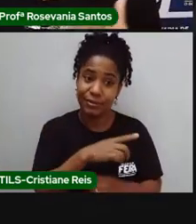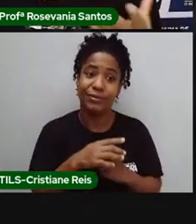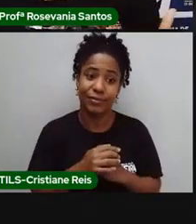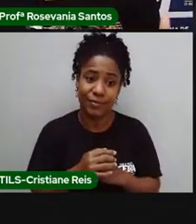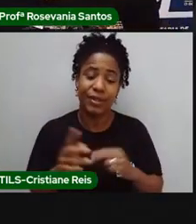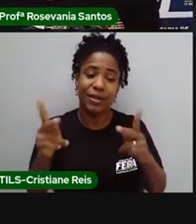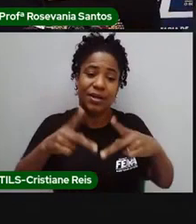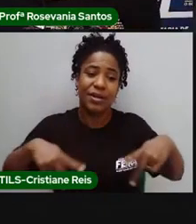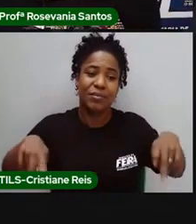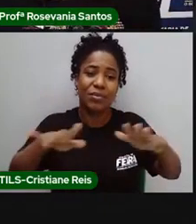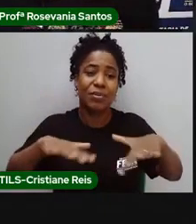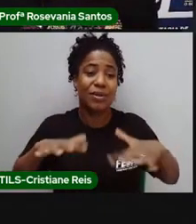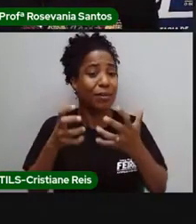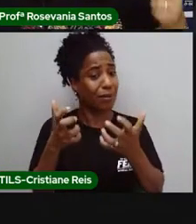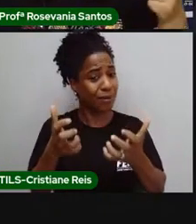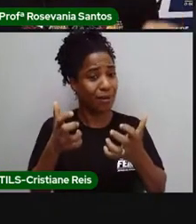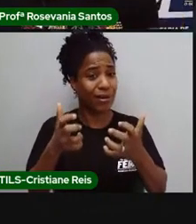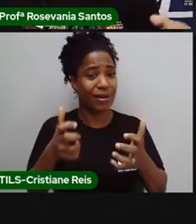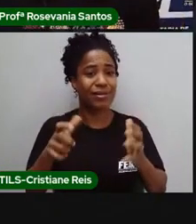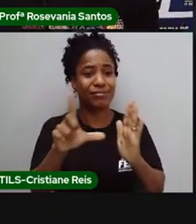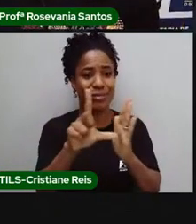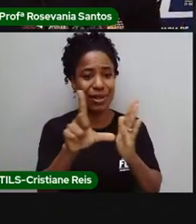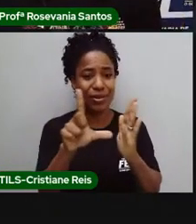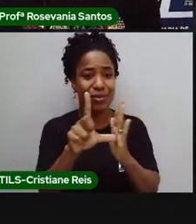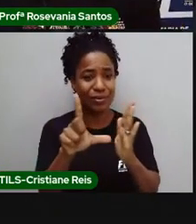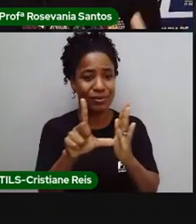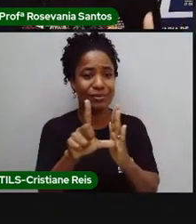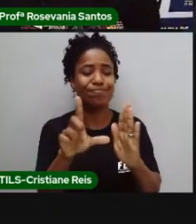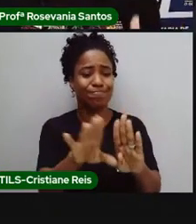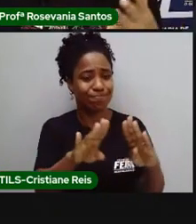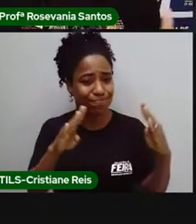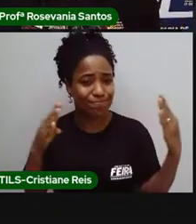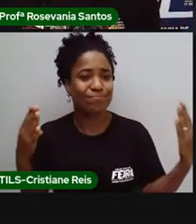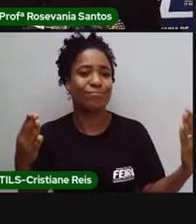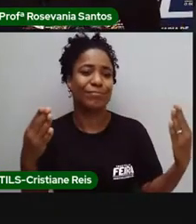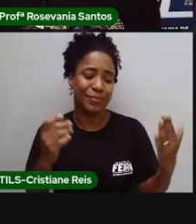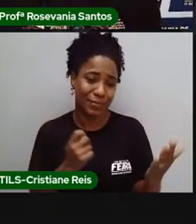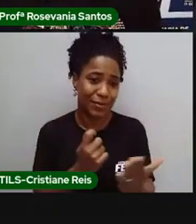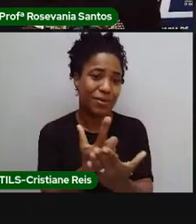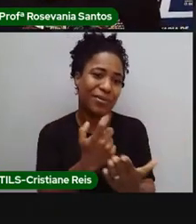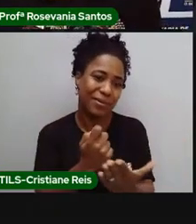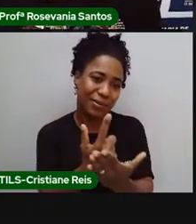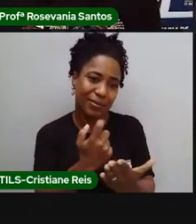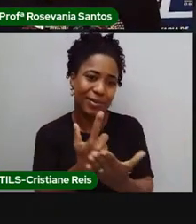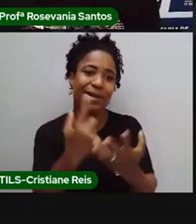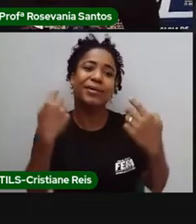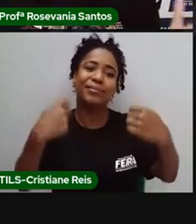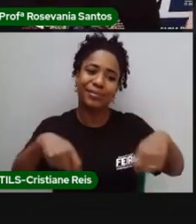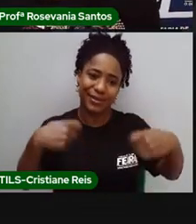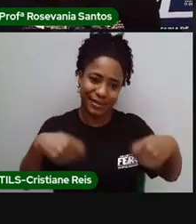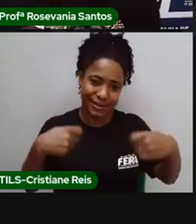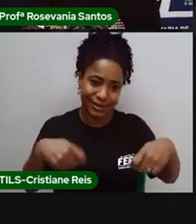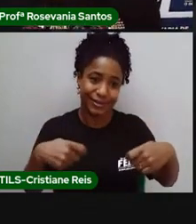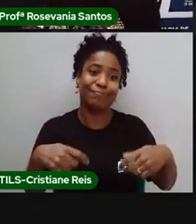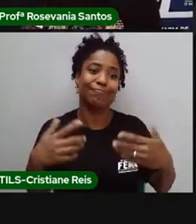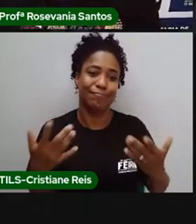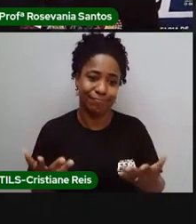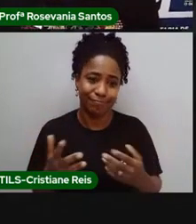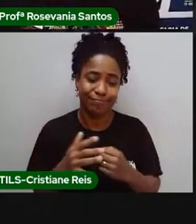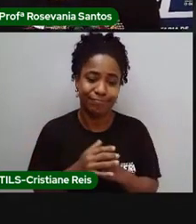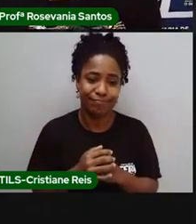população justamente pelo peso ou impacto que essa população ativa faz se ela parar.